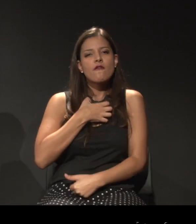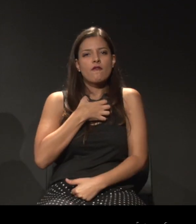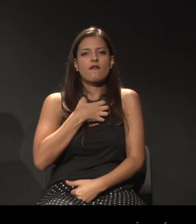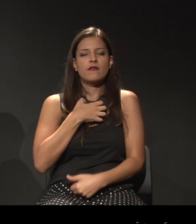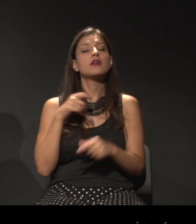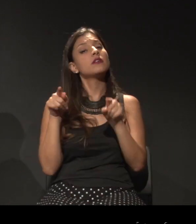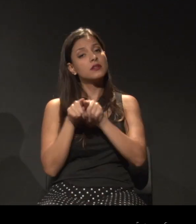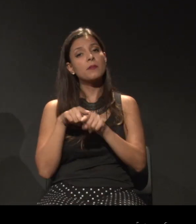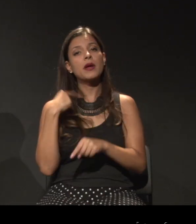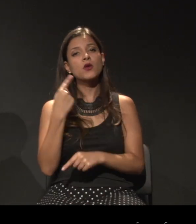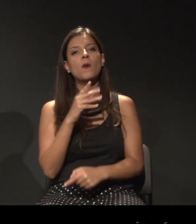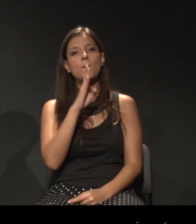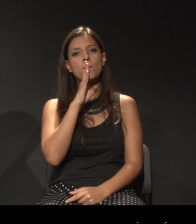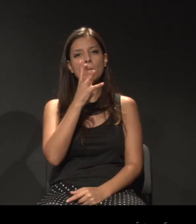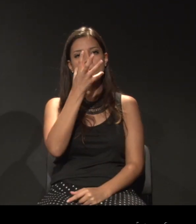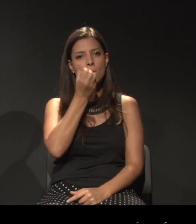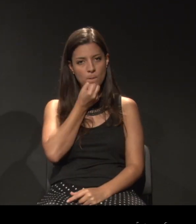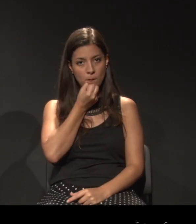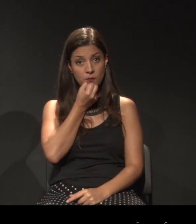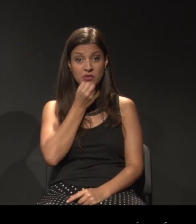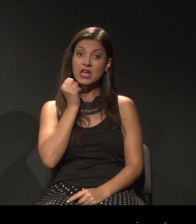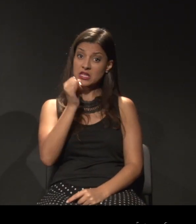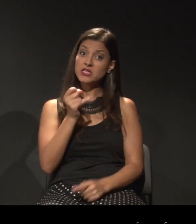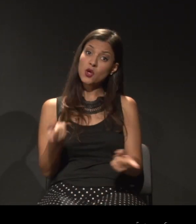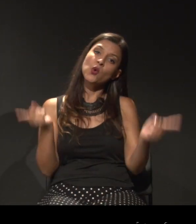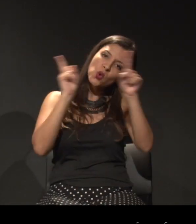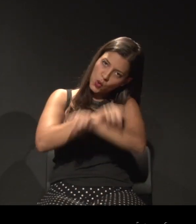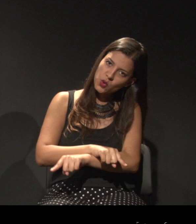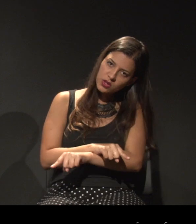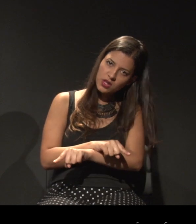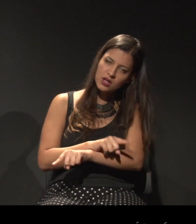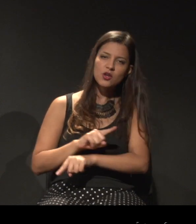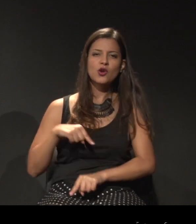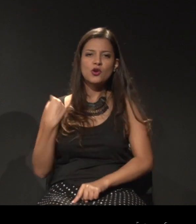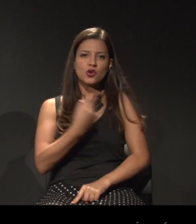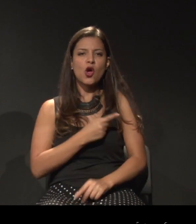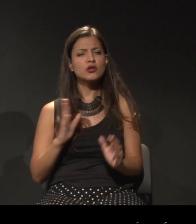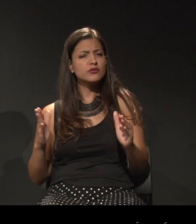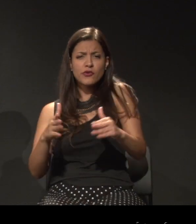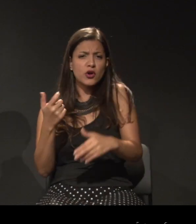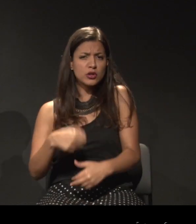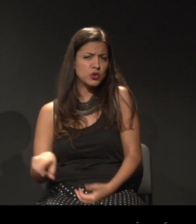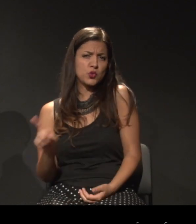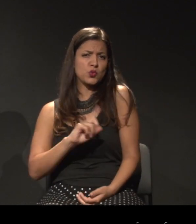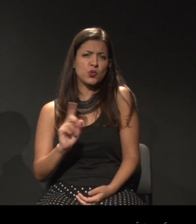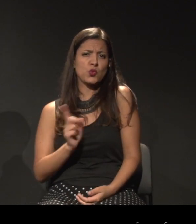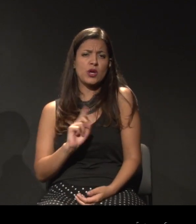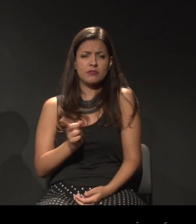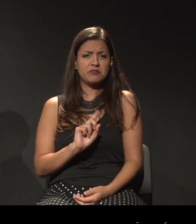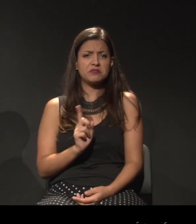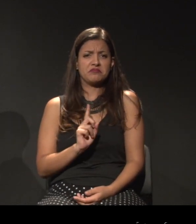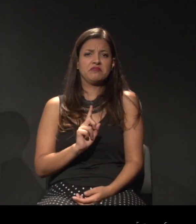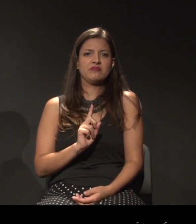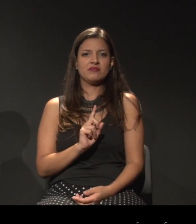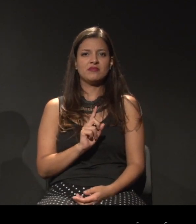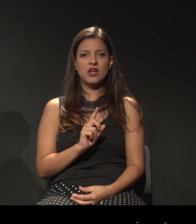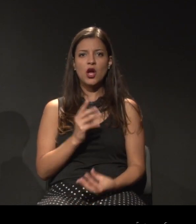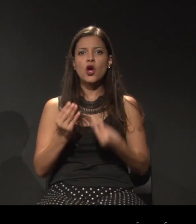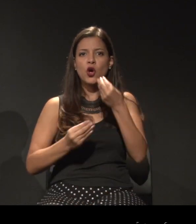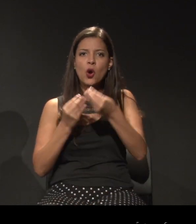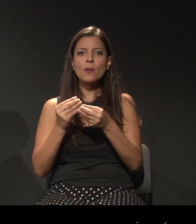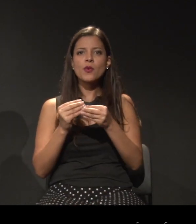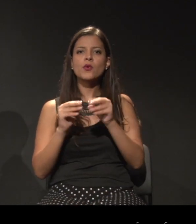silenciamentos. Se fosse o contrário, nós do Fórum não teríamos a necessidade de colocar adjetivos